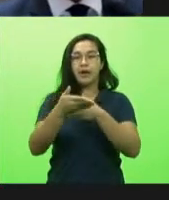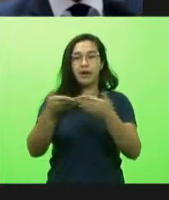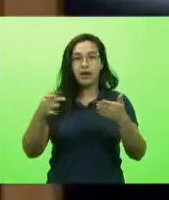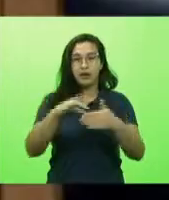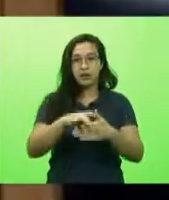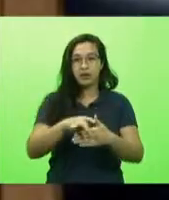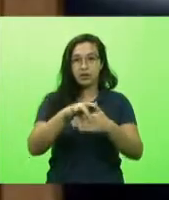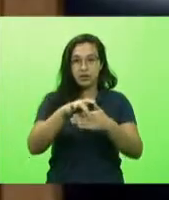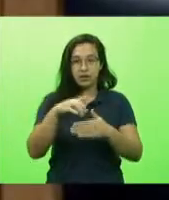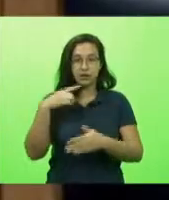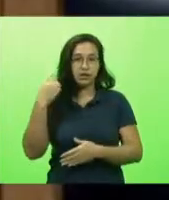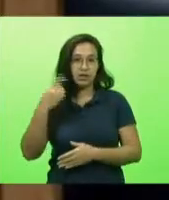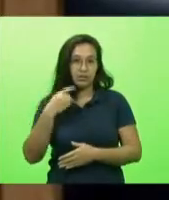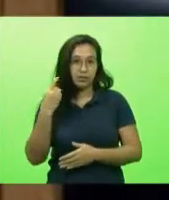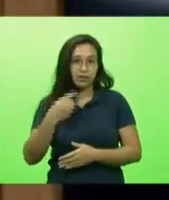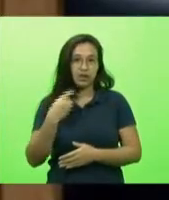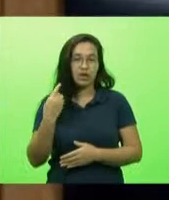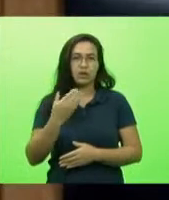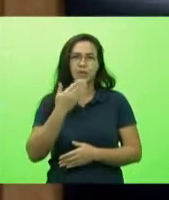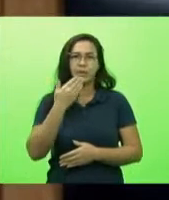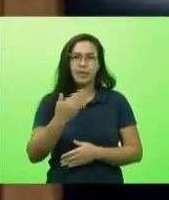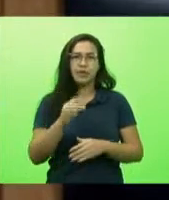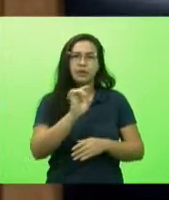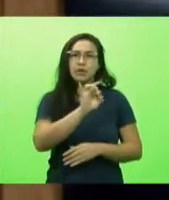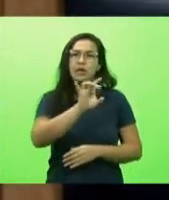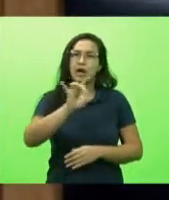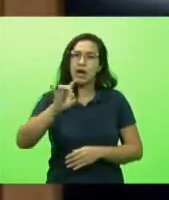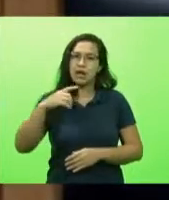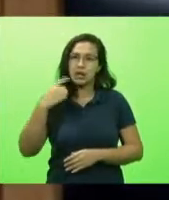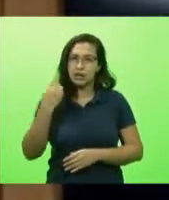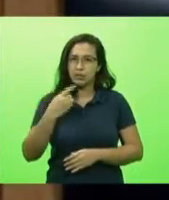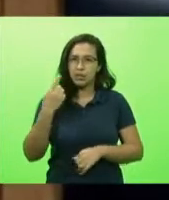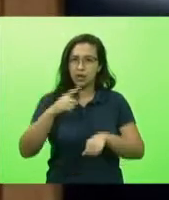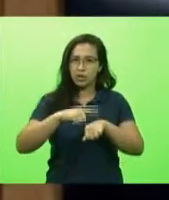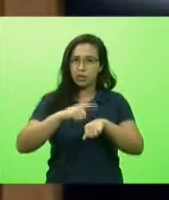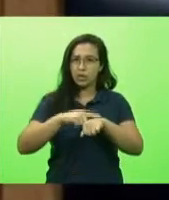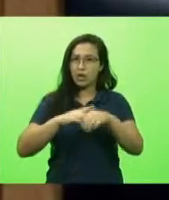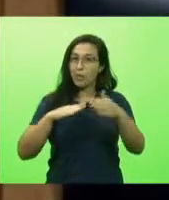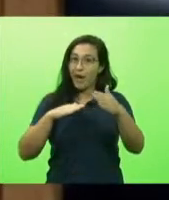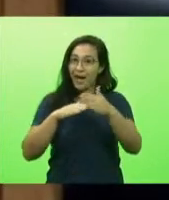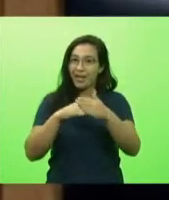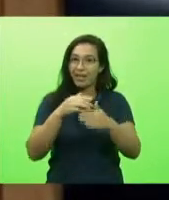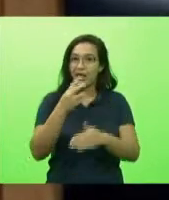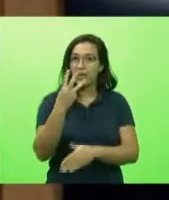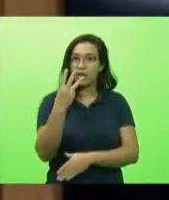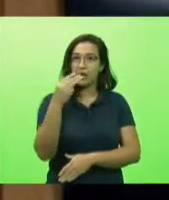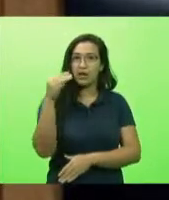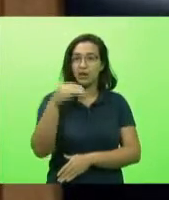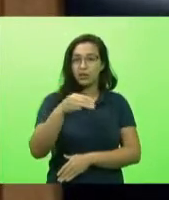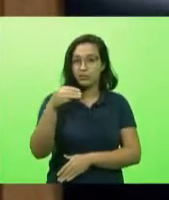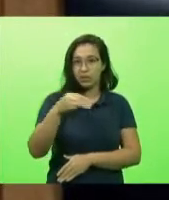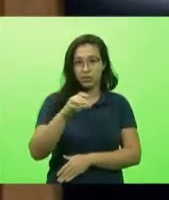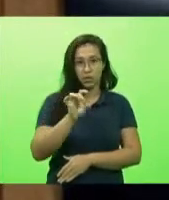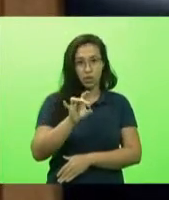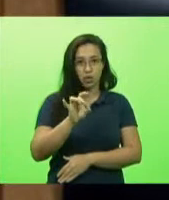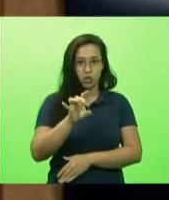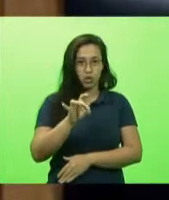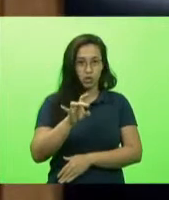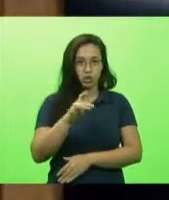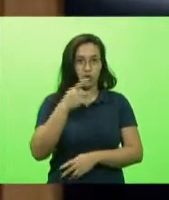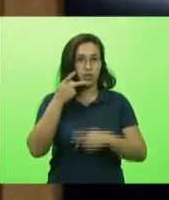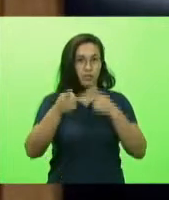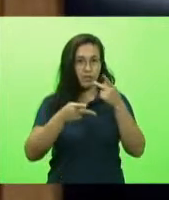e peço para que cada deputado use pelo tempo de três minutos as suas intervenções